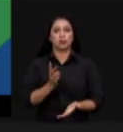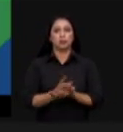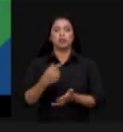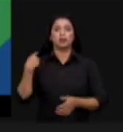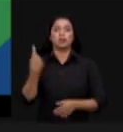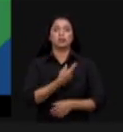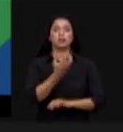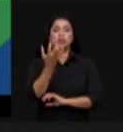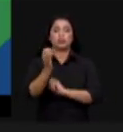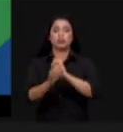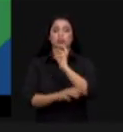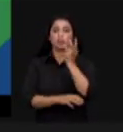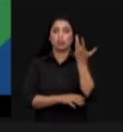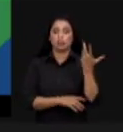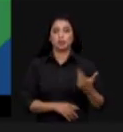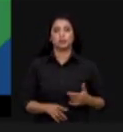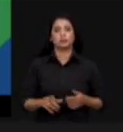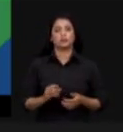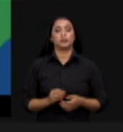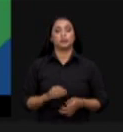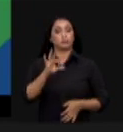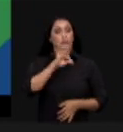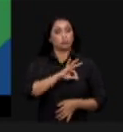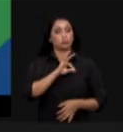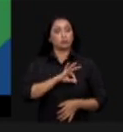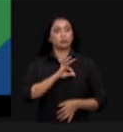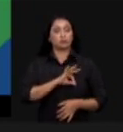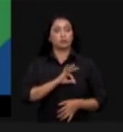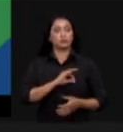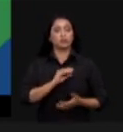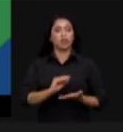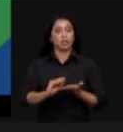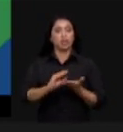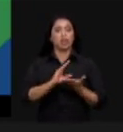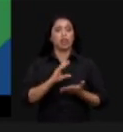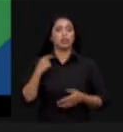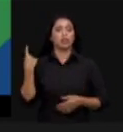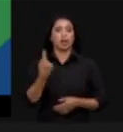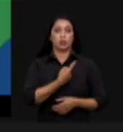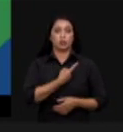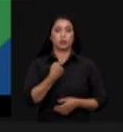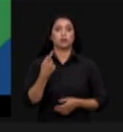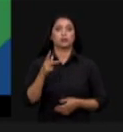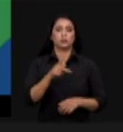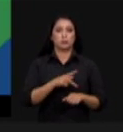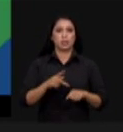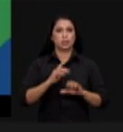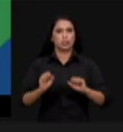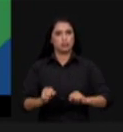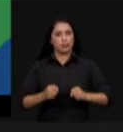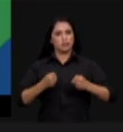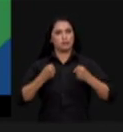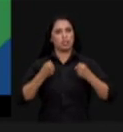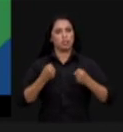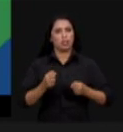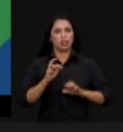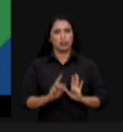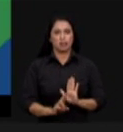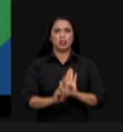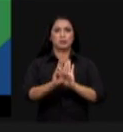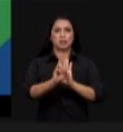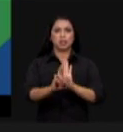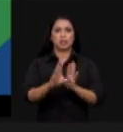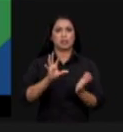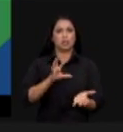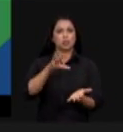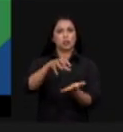florestas e geração de renda ao nosso país Temos único objetivo defender e representar todo